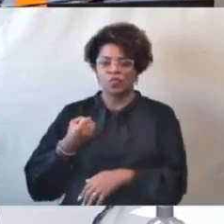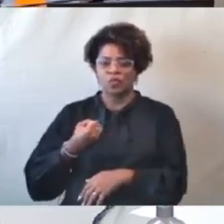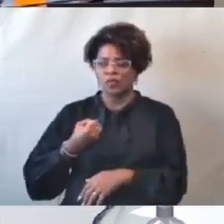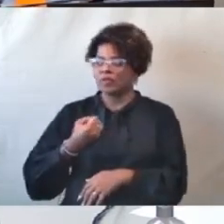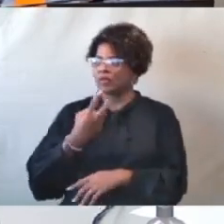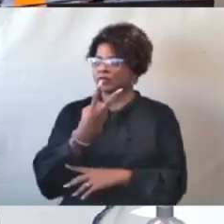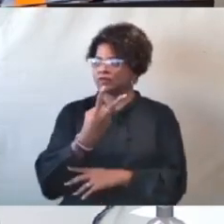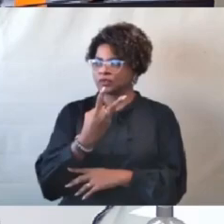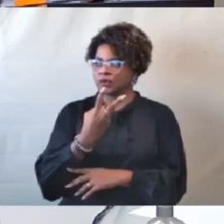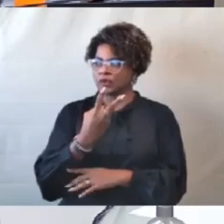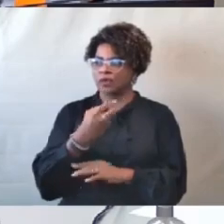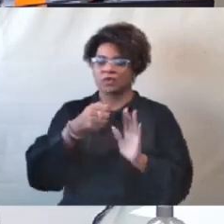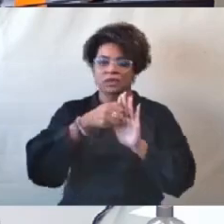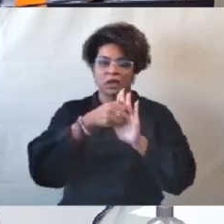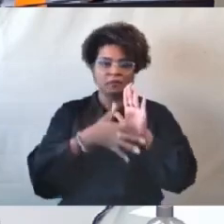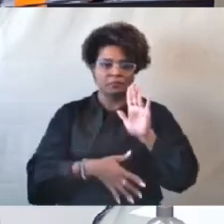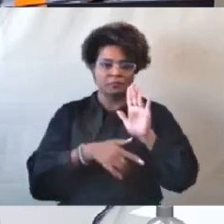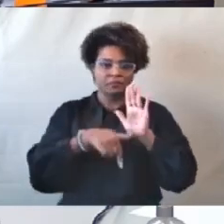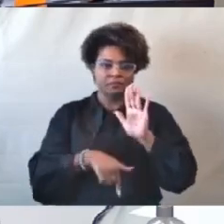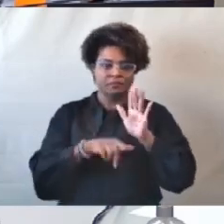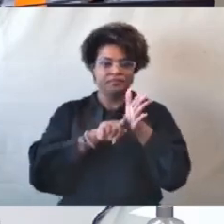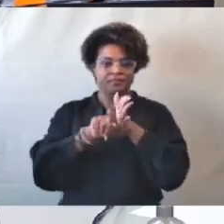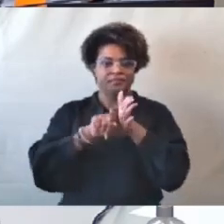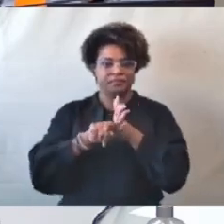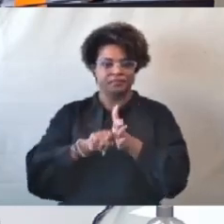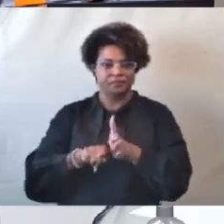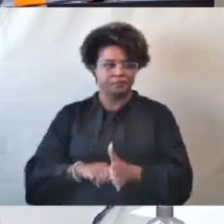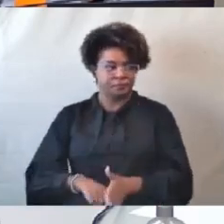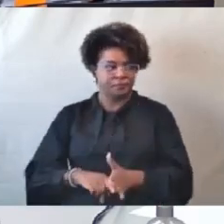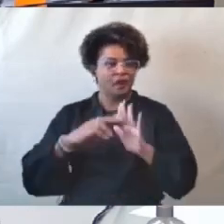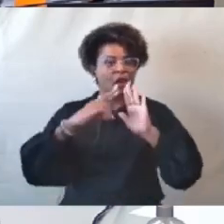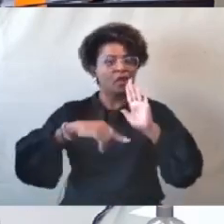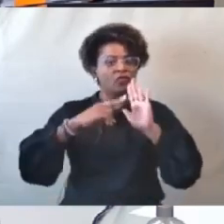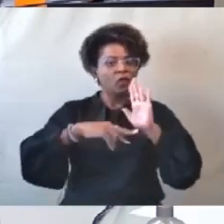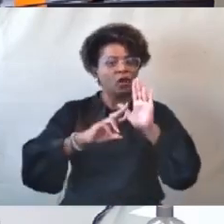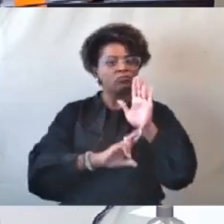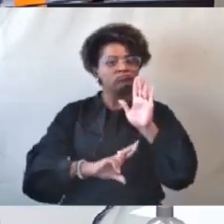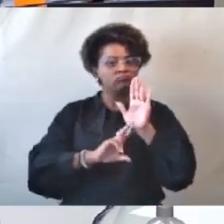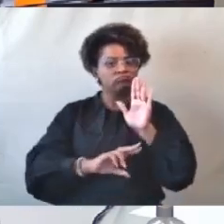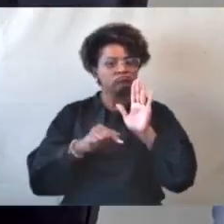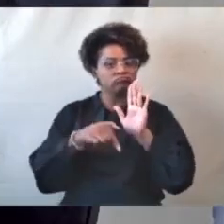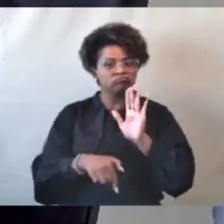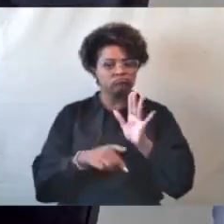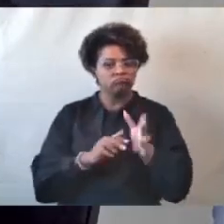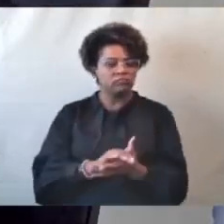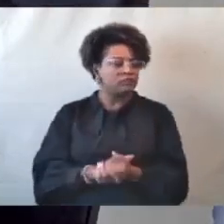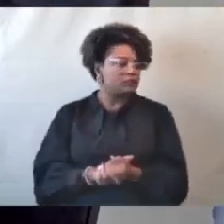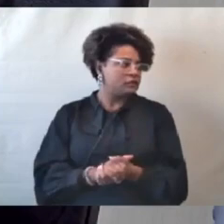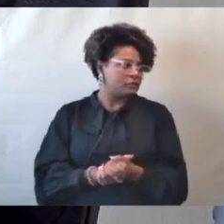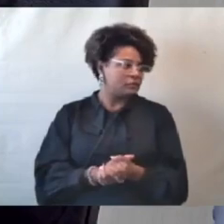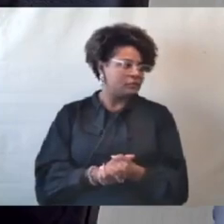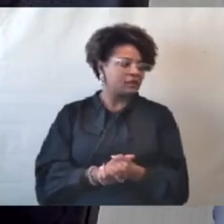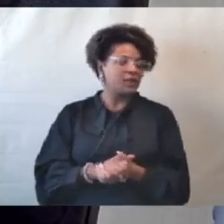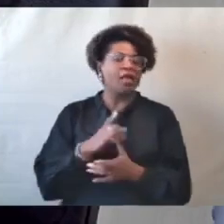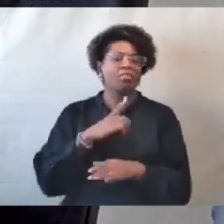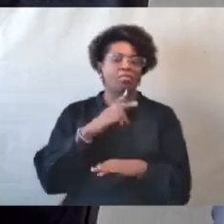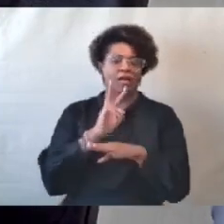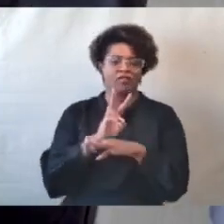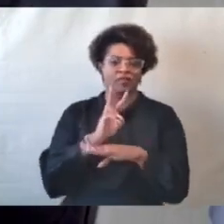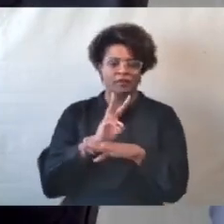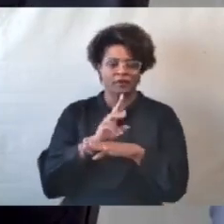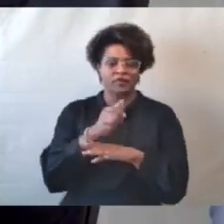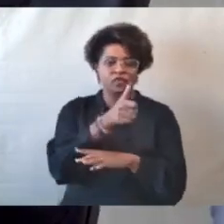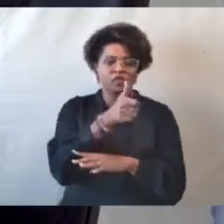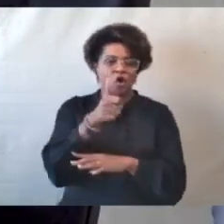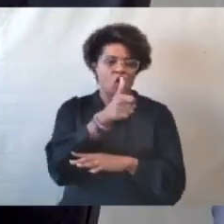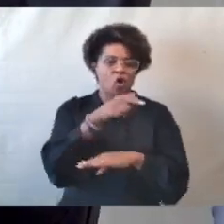nossa pauta, oitiva. Vou ler o requerimento, que estava previsto para as 11 horas, mas está sendo